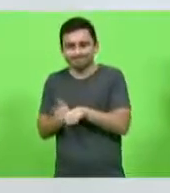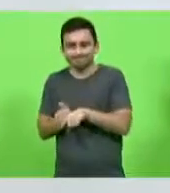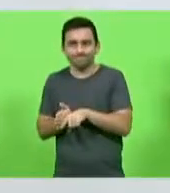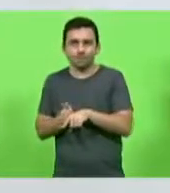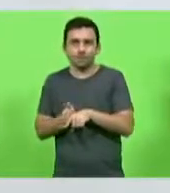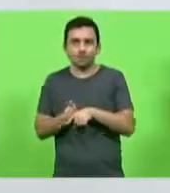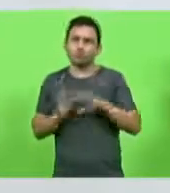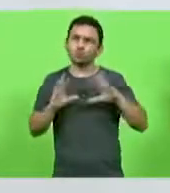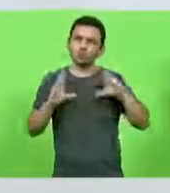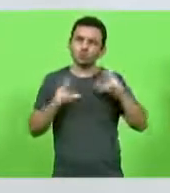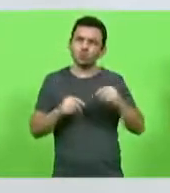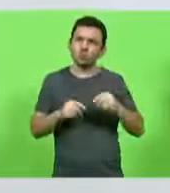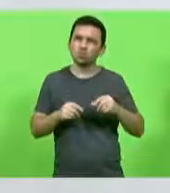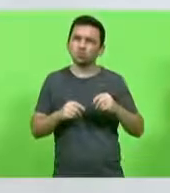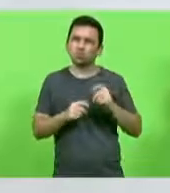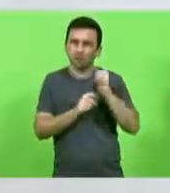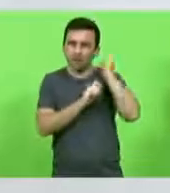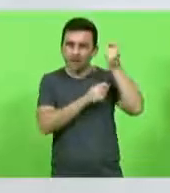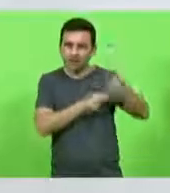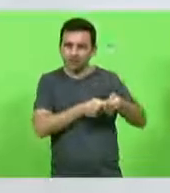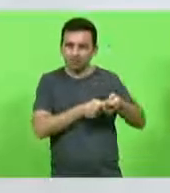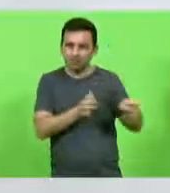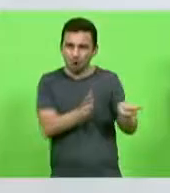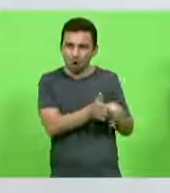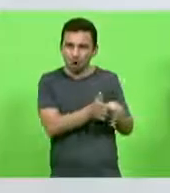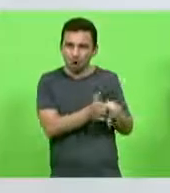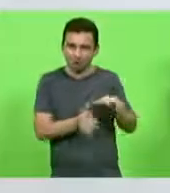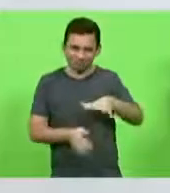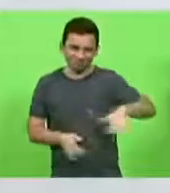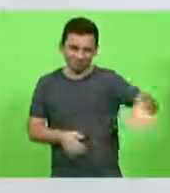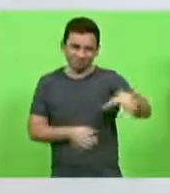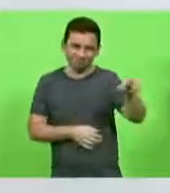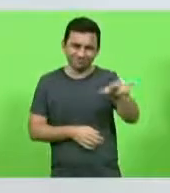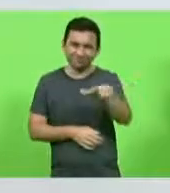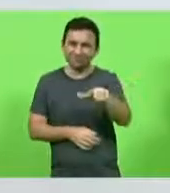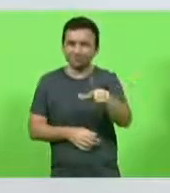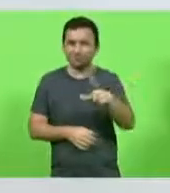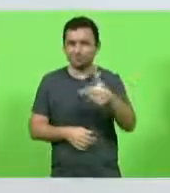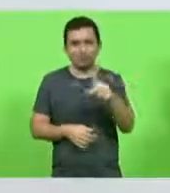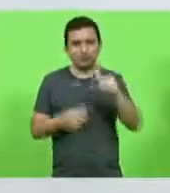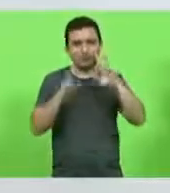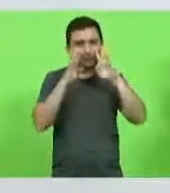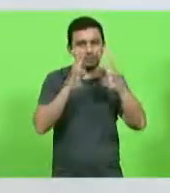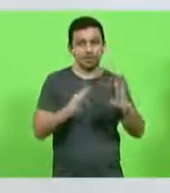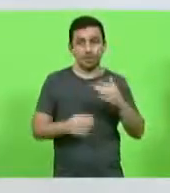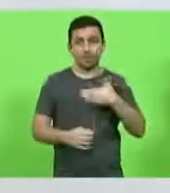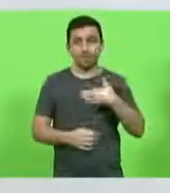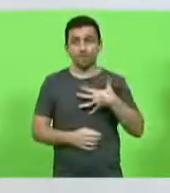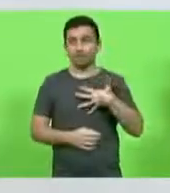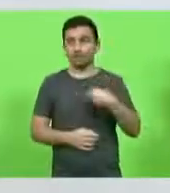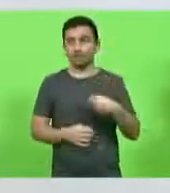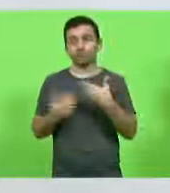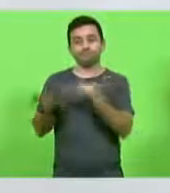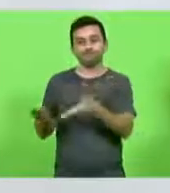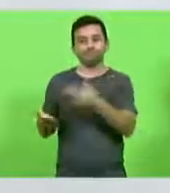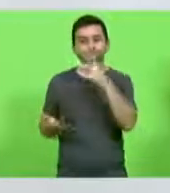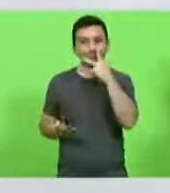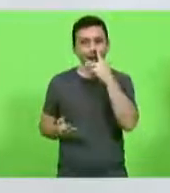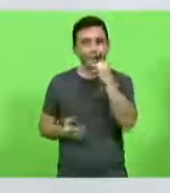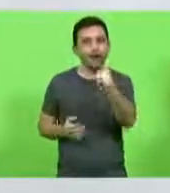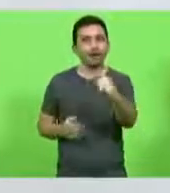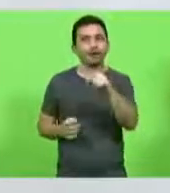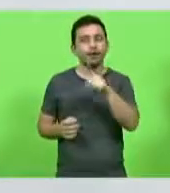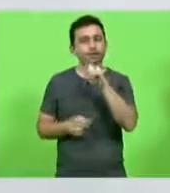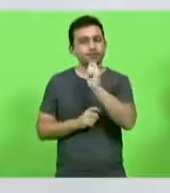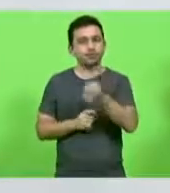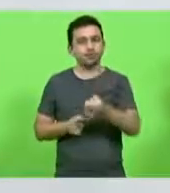catarinense sempre ficou meio marginalizado pelo poder público. Nunca houve a devida atenção. Sou filho de pescador, vivi a cultura